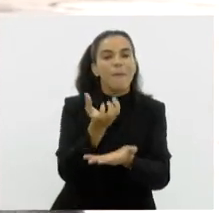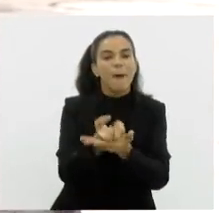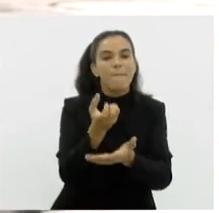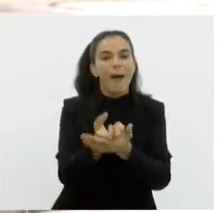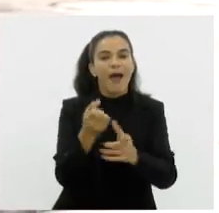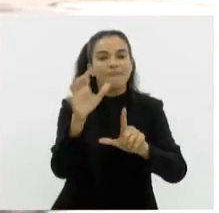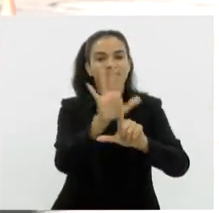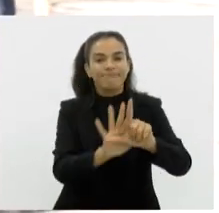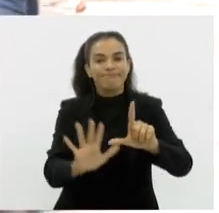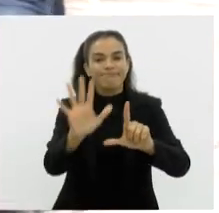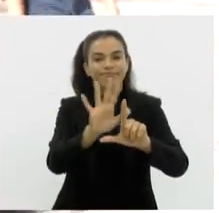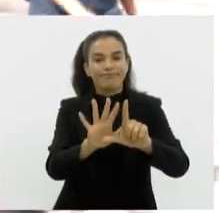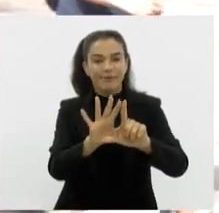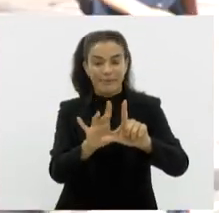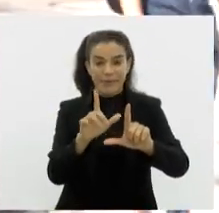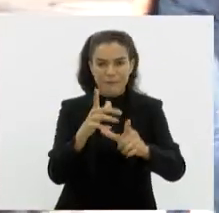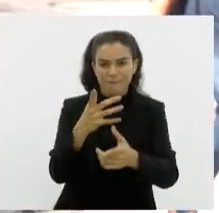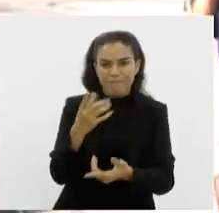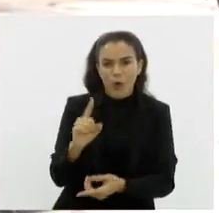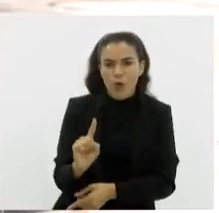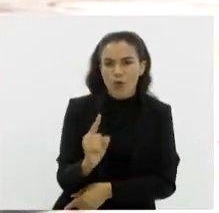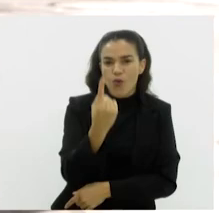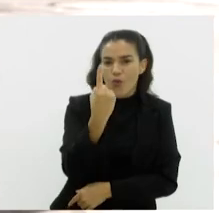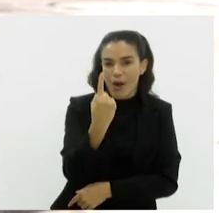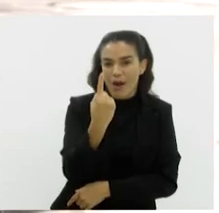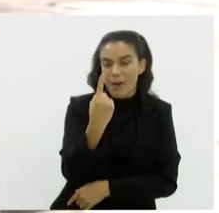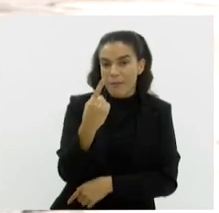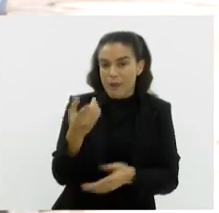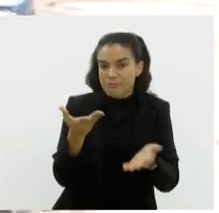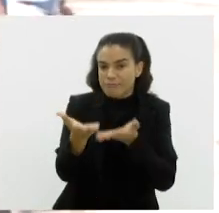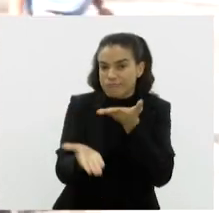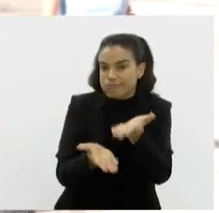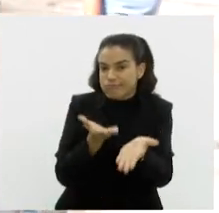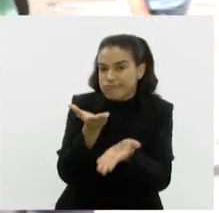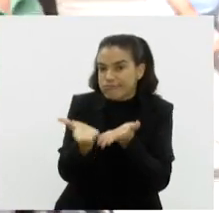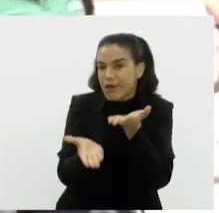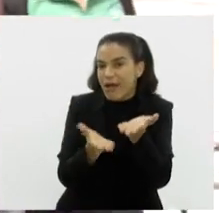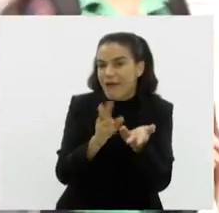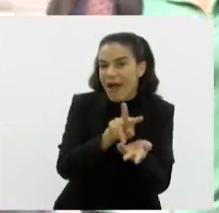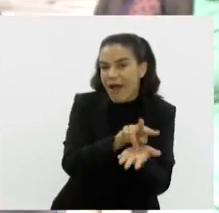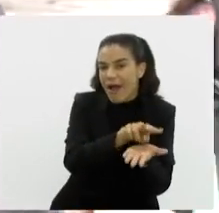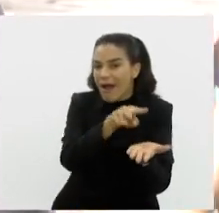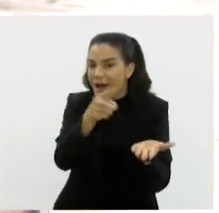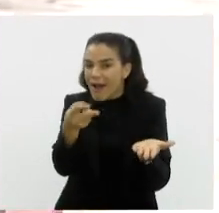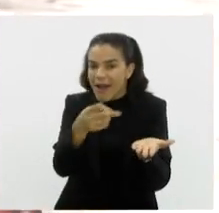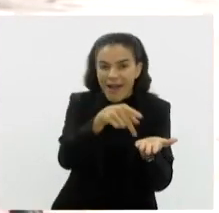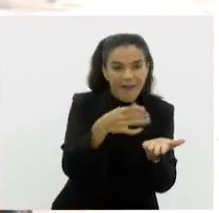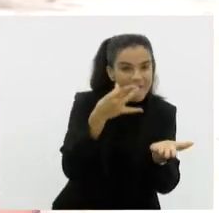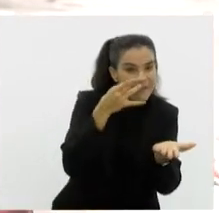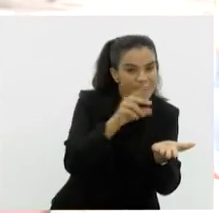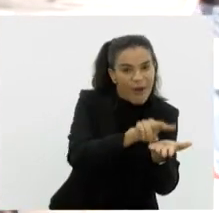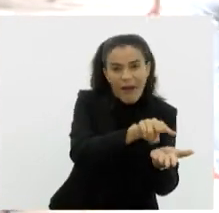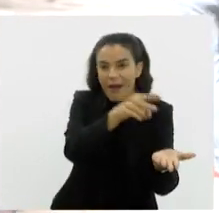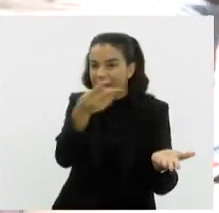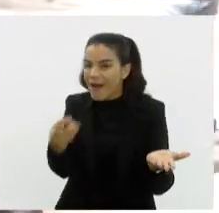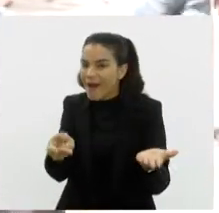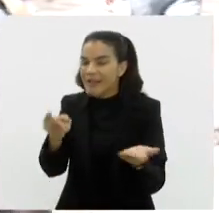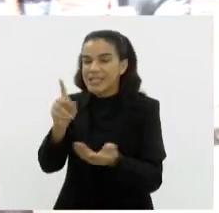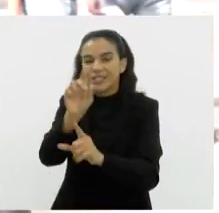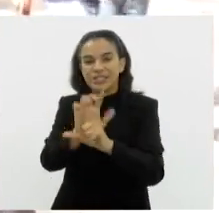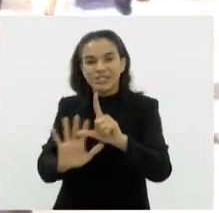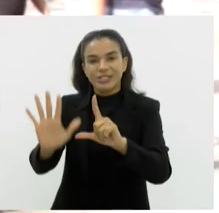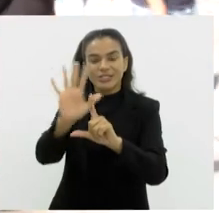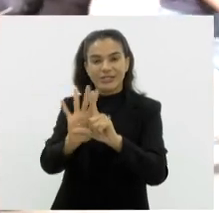importante, para a gente ter uma base de dados só, para que esse serviço, aos poucos, ele vá migrando desse ambiente físico para o ambiente digital.